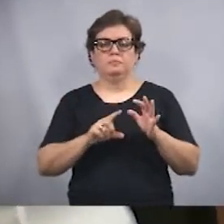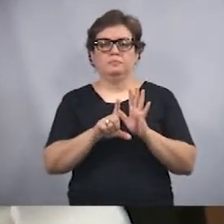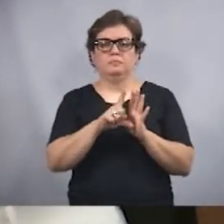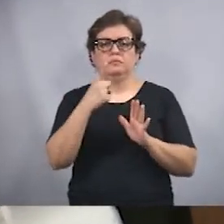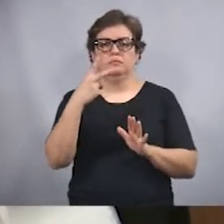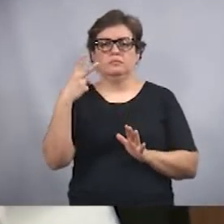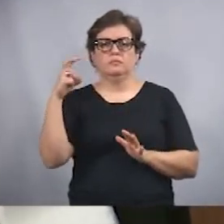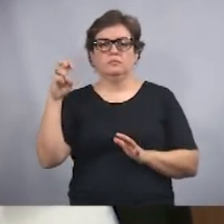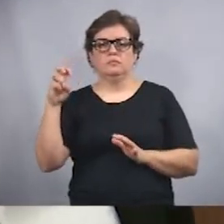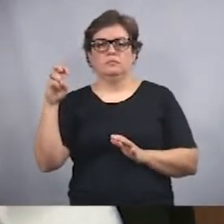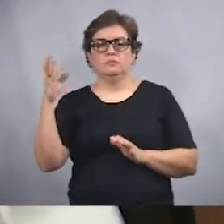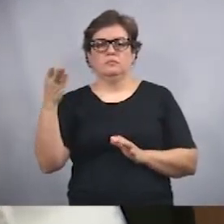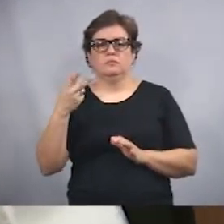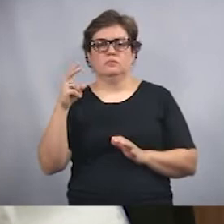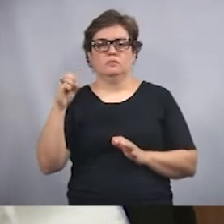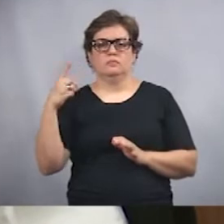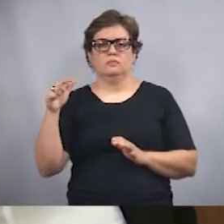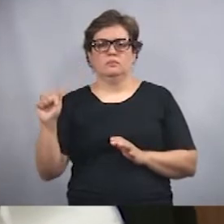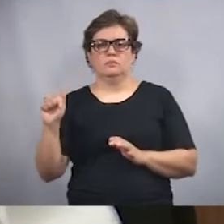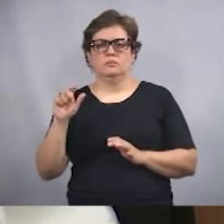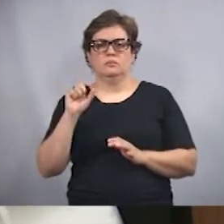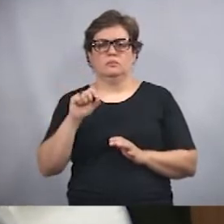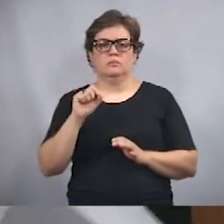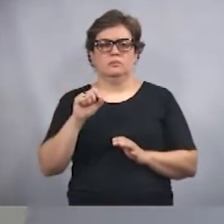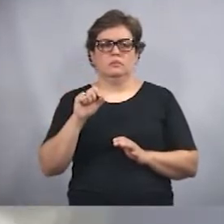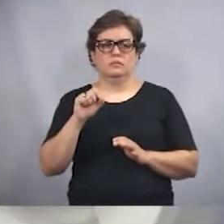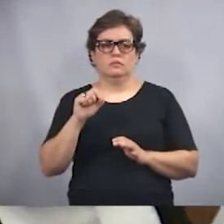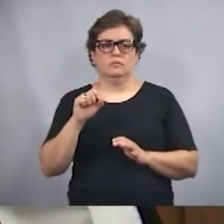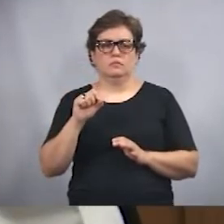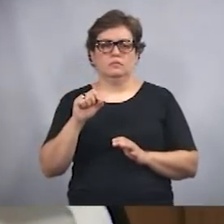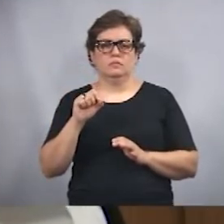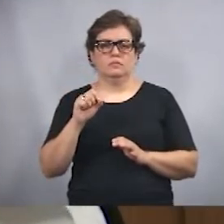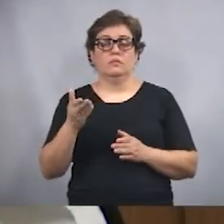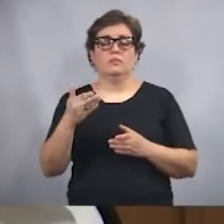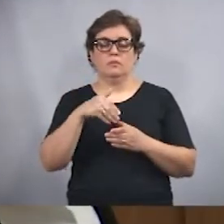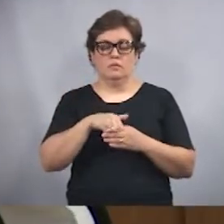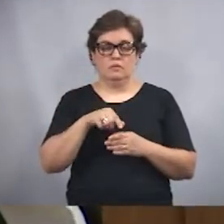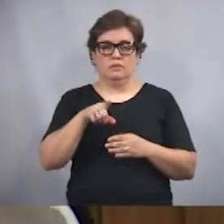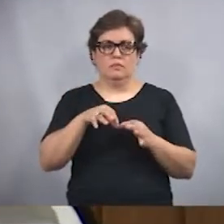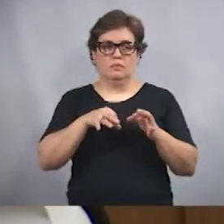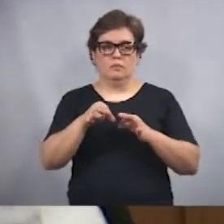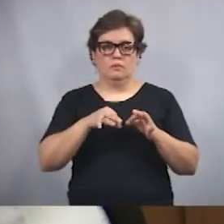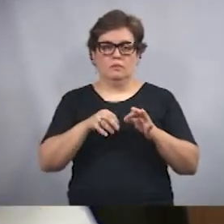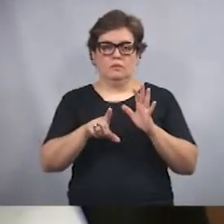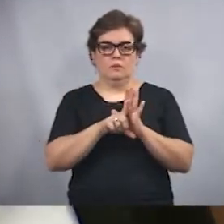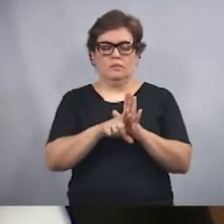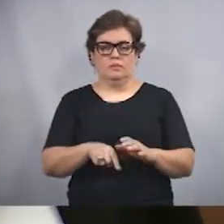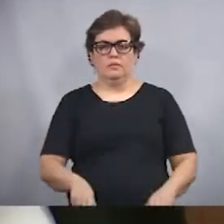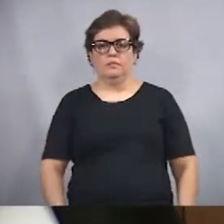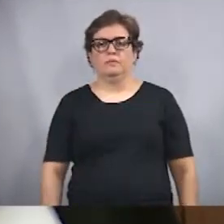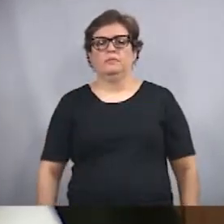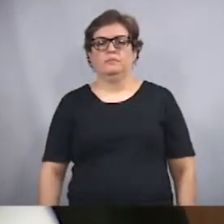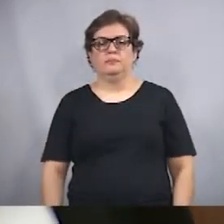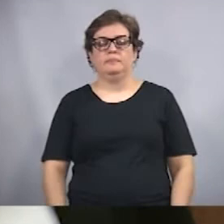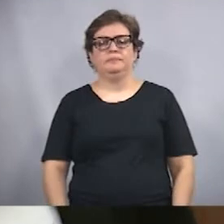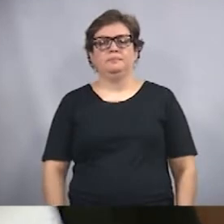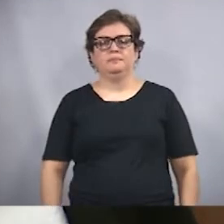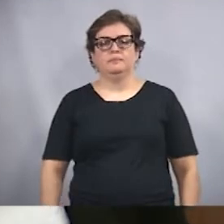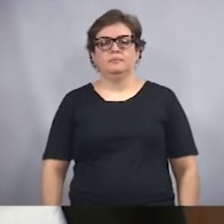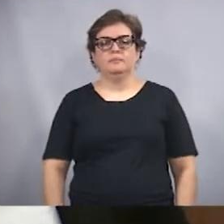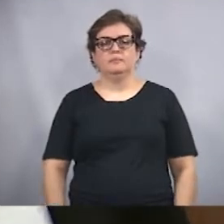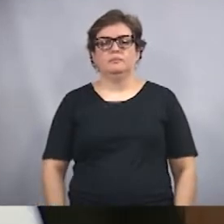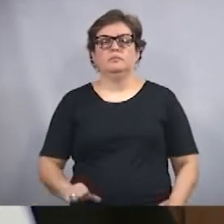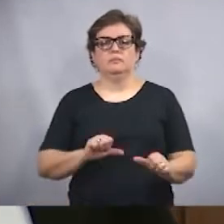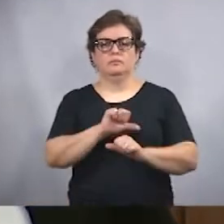de numerários para despesas do município, junto à Secretaria da Saúde, também foi aprovado pela maioria dos parlamentares.